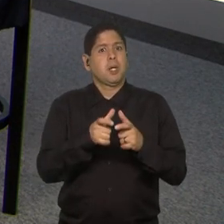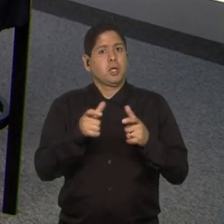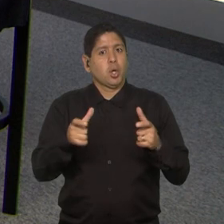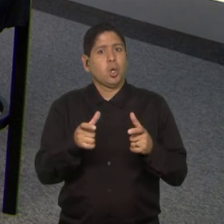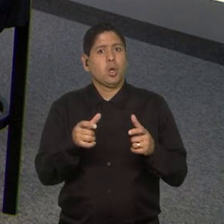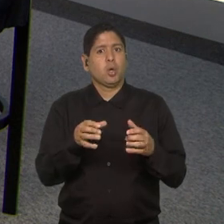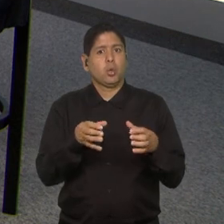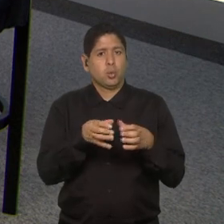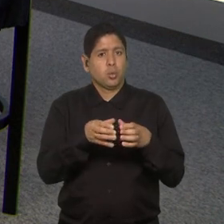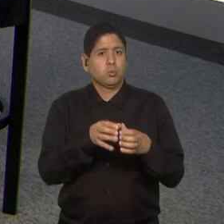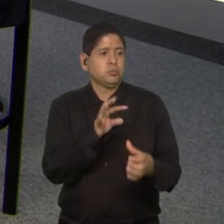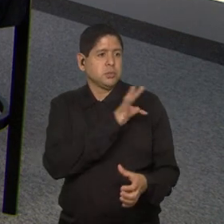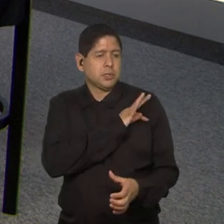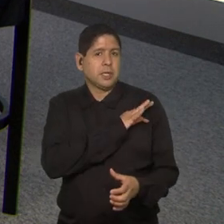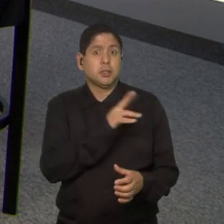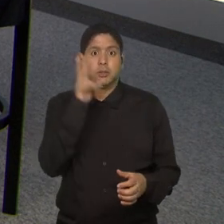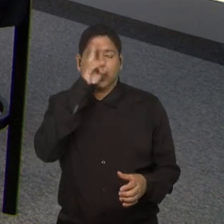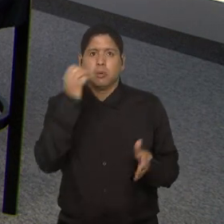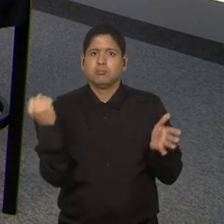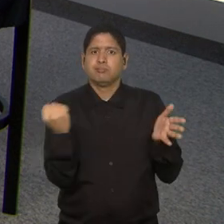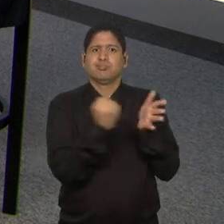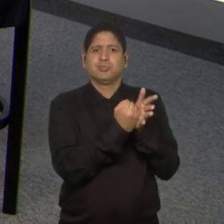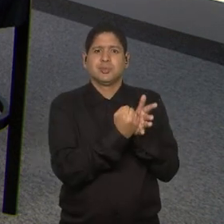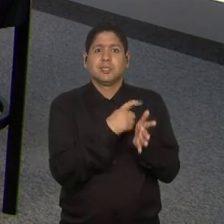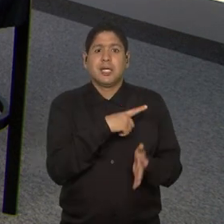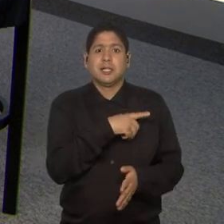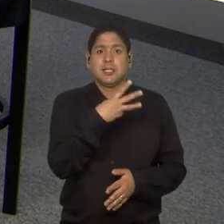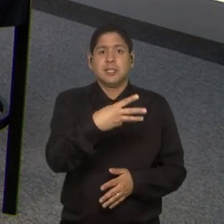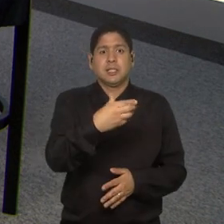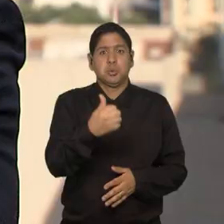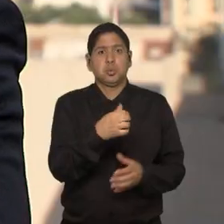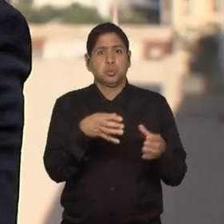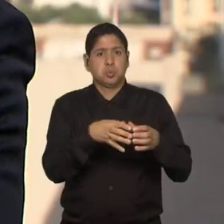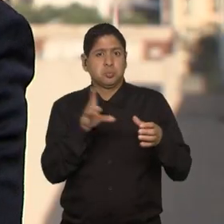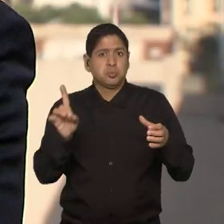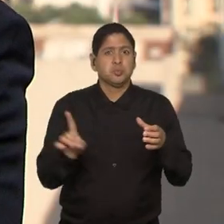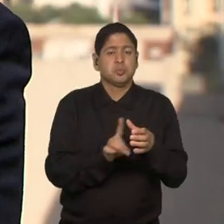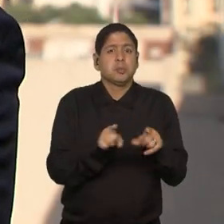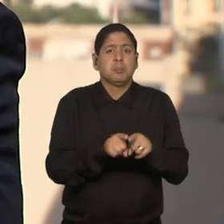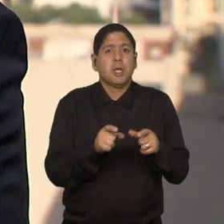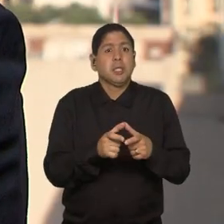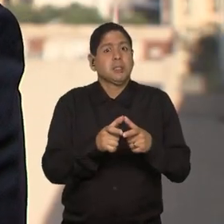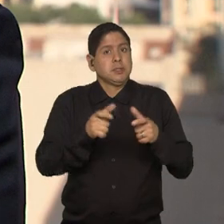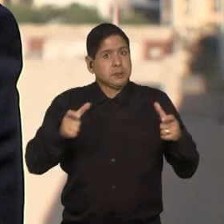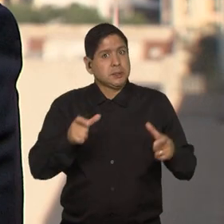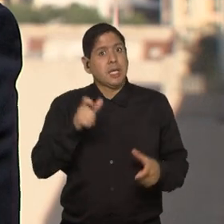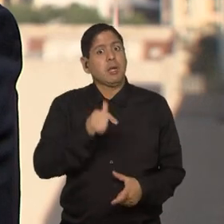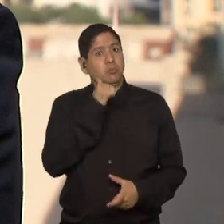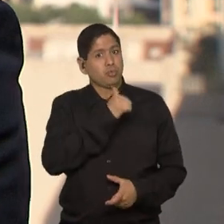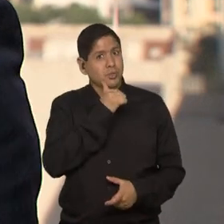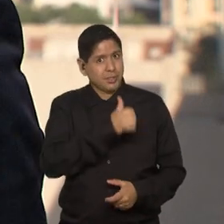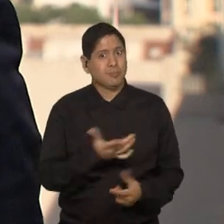técnica da história do futebol feminino, com 31 integrantes e majoritariamente feminina.